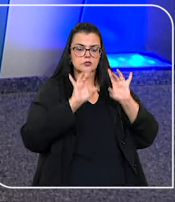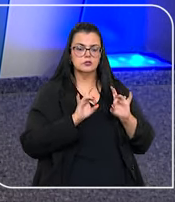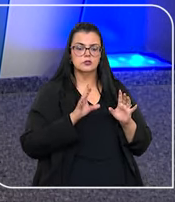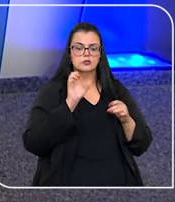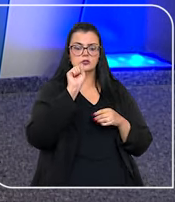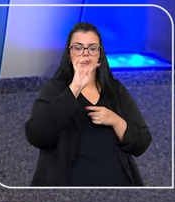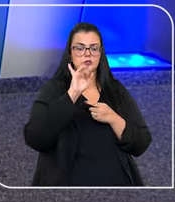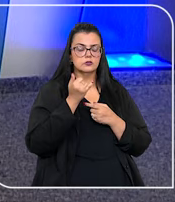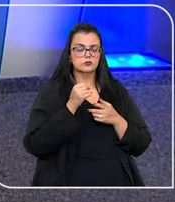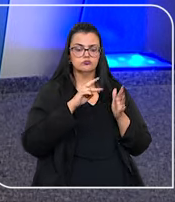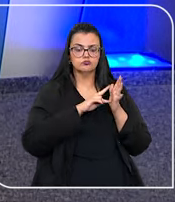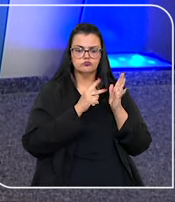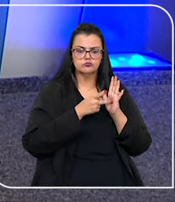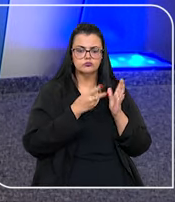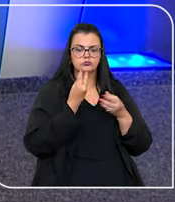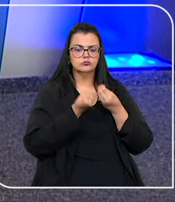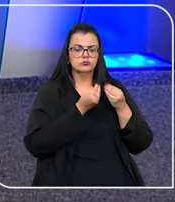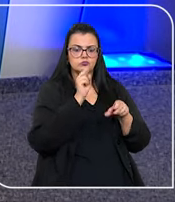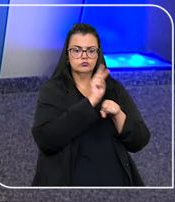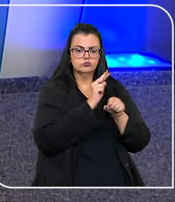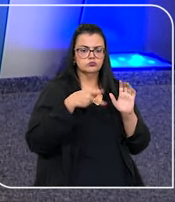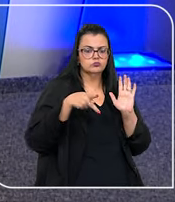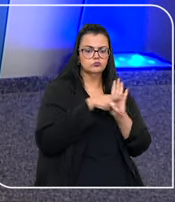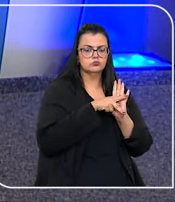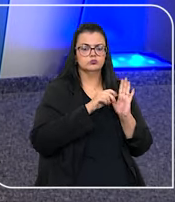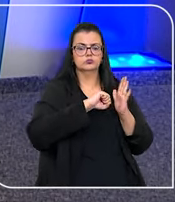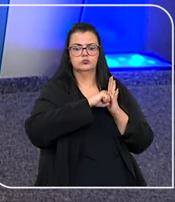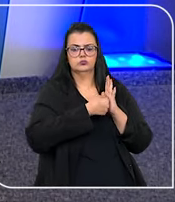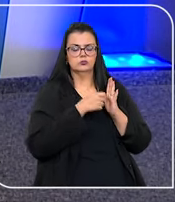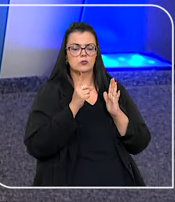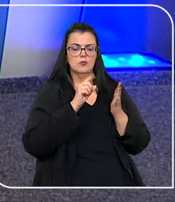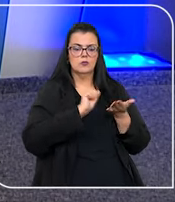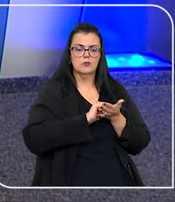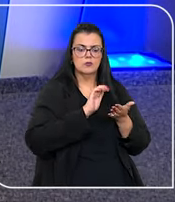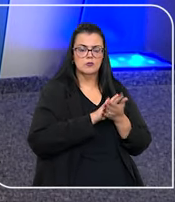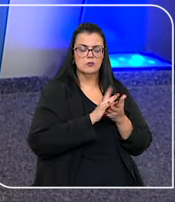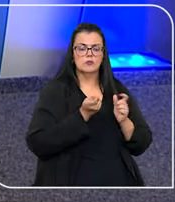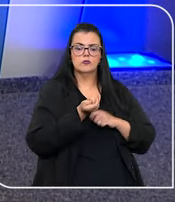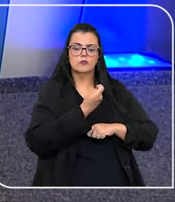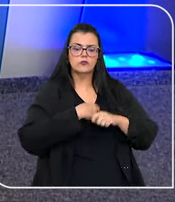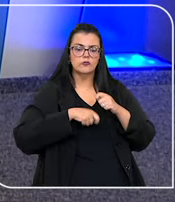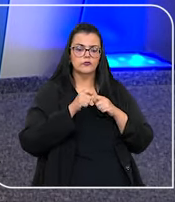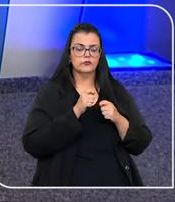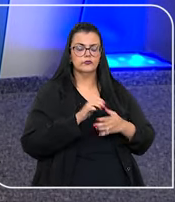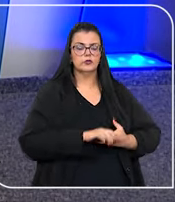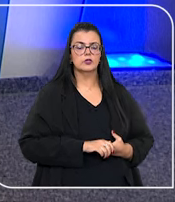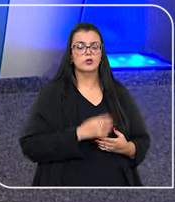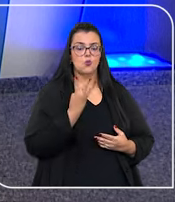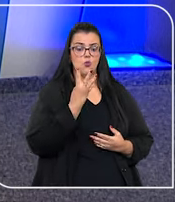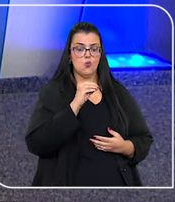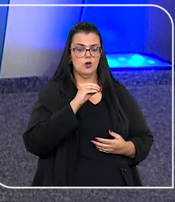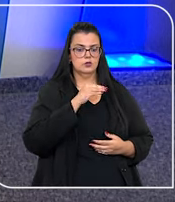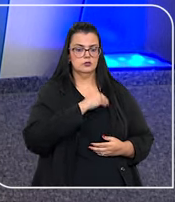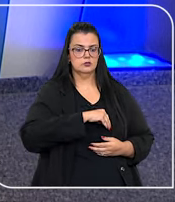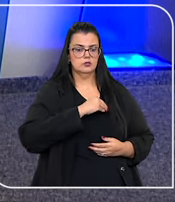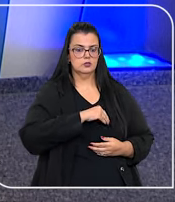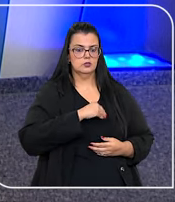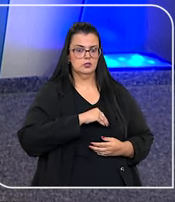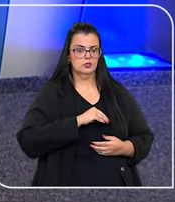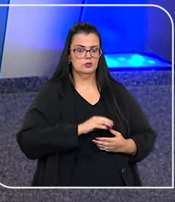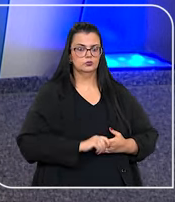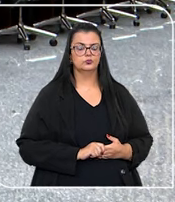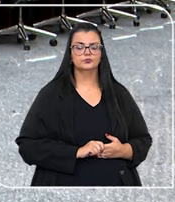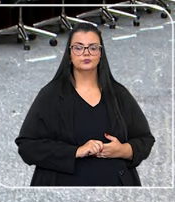STJ deve definir a empenhorabilidade ou não de aplicações financeiras de até 40 salários